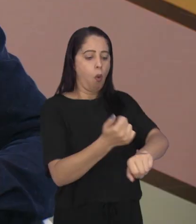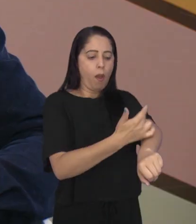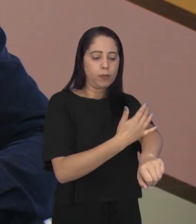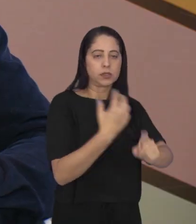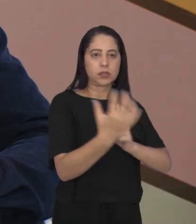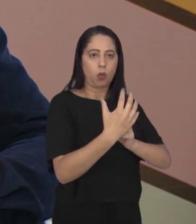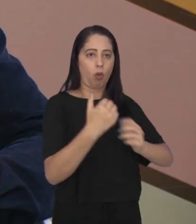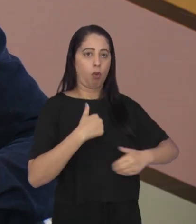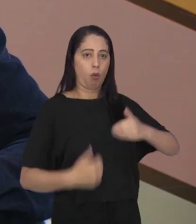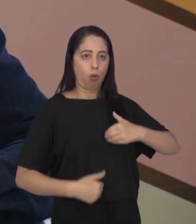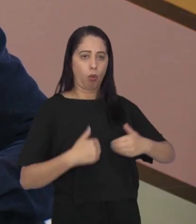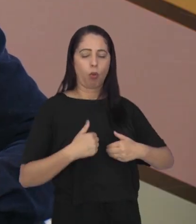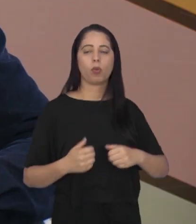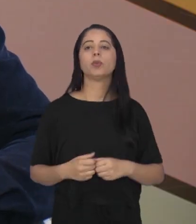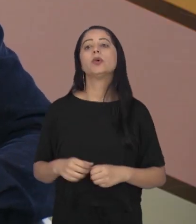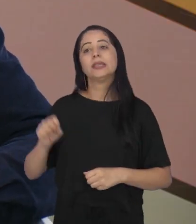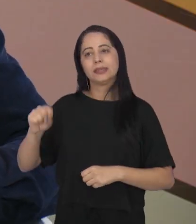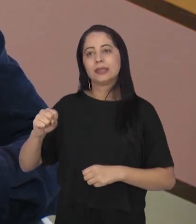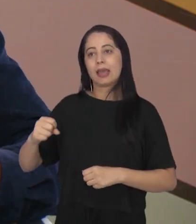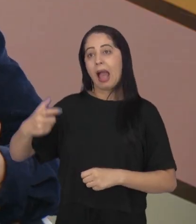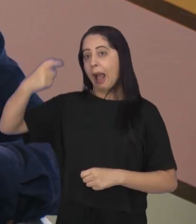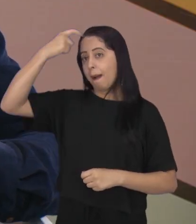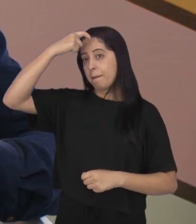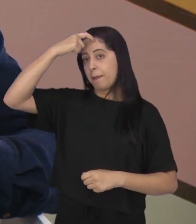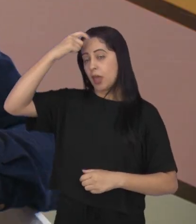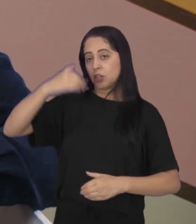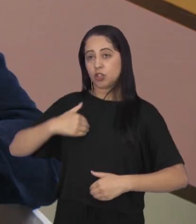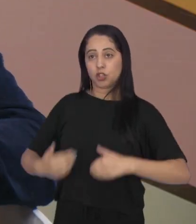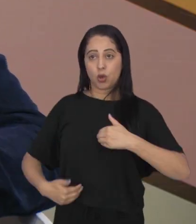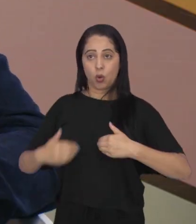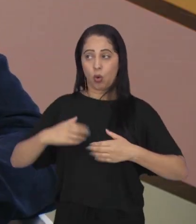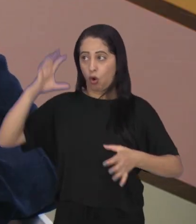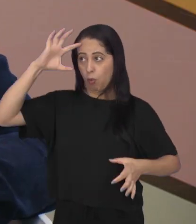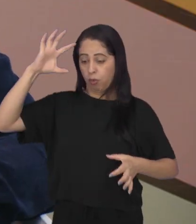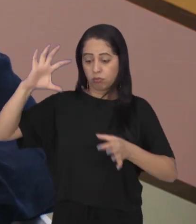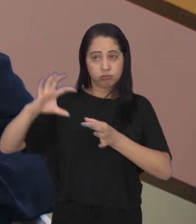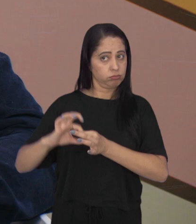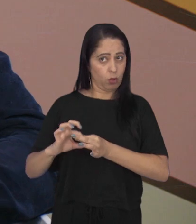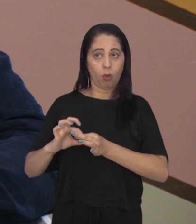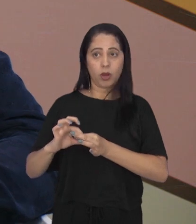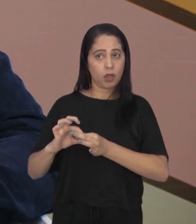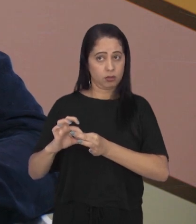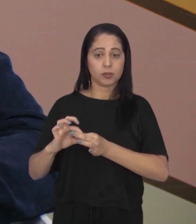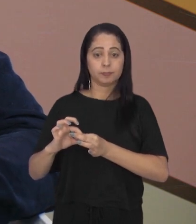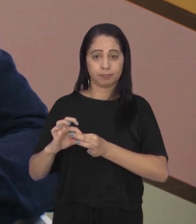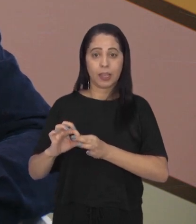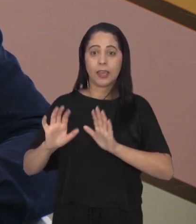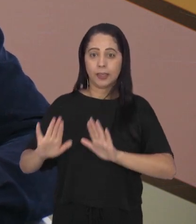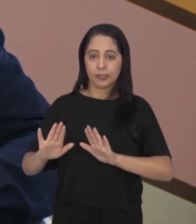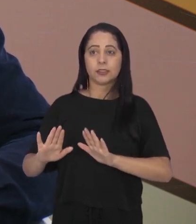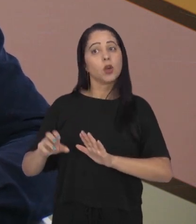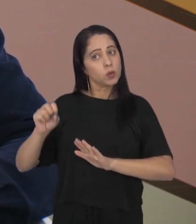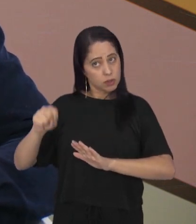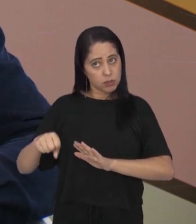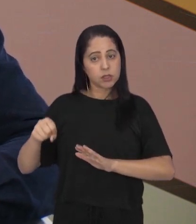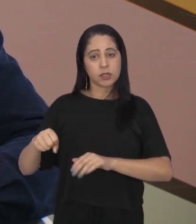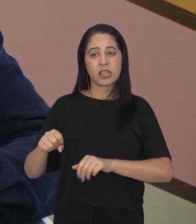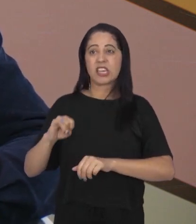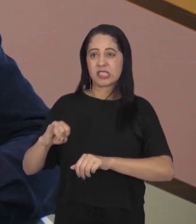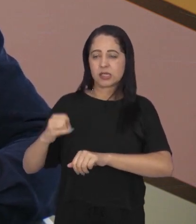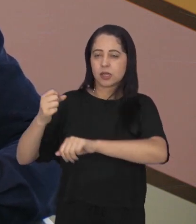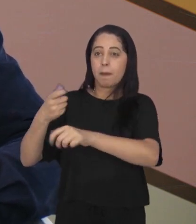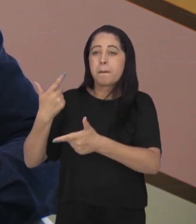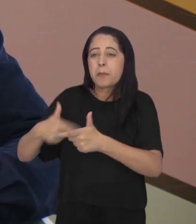Sim. Como controlar isso? Nossa mente e o nosso corpo são uma relação íntima e única. Então sim,